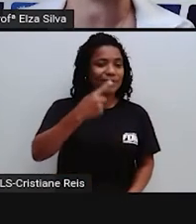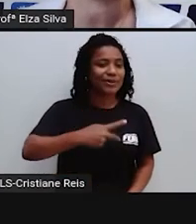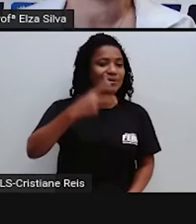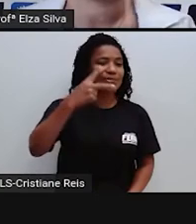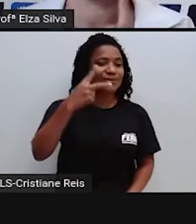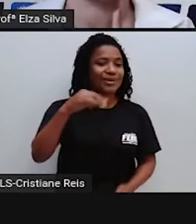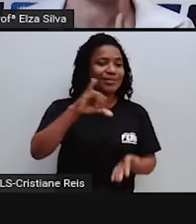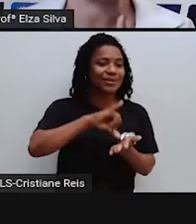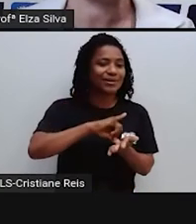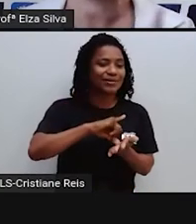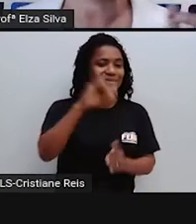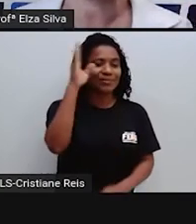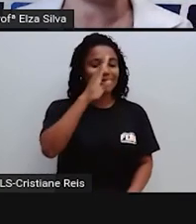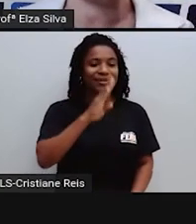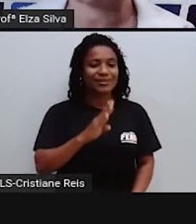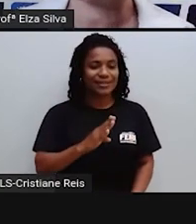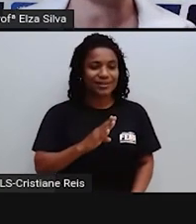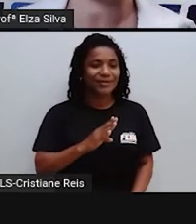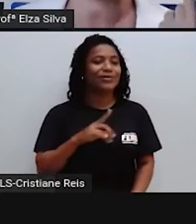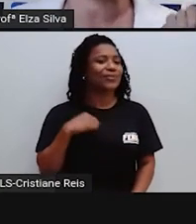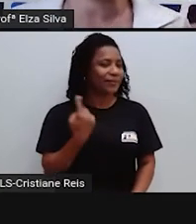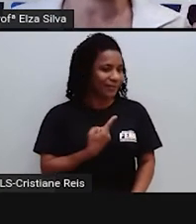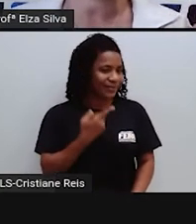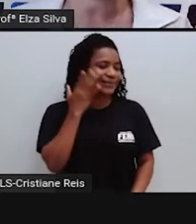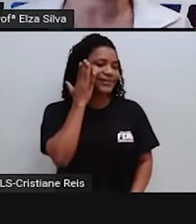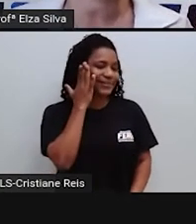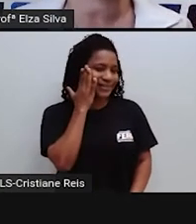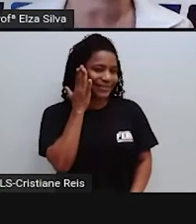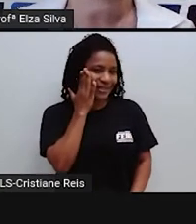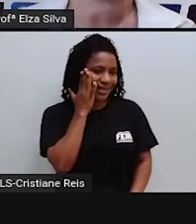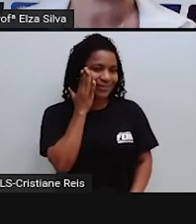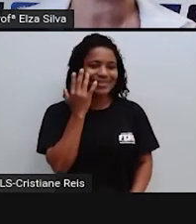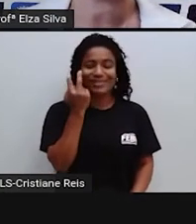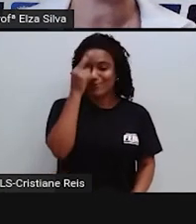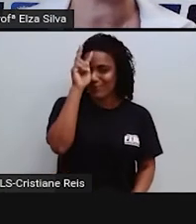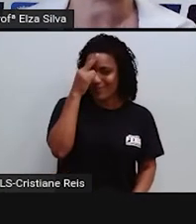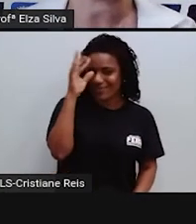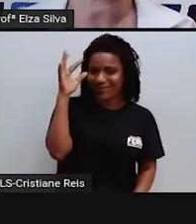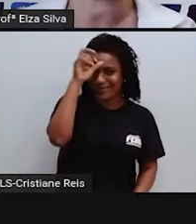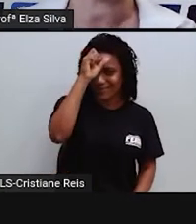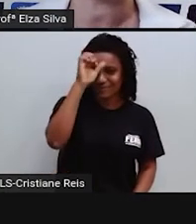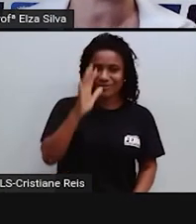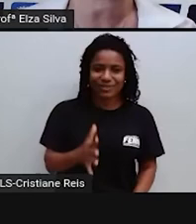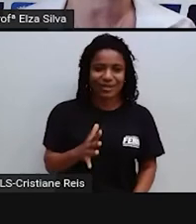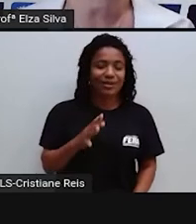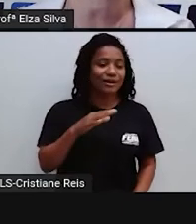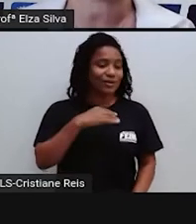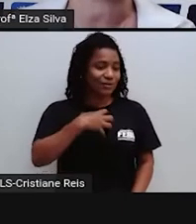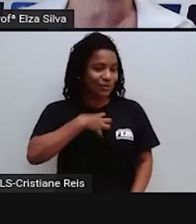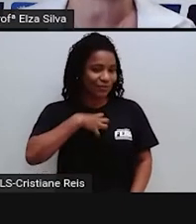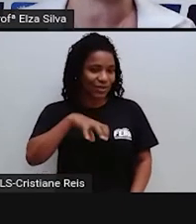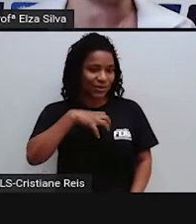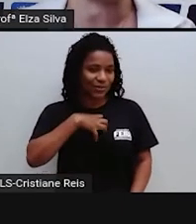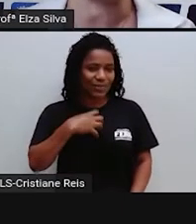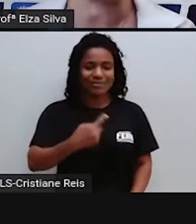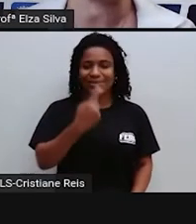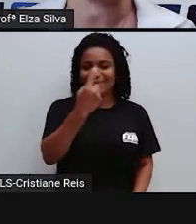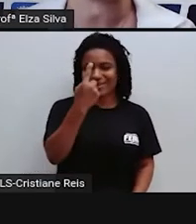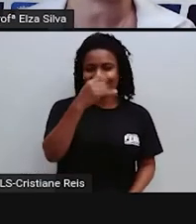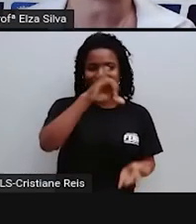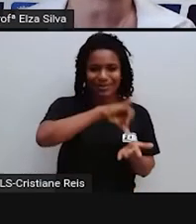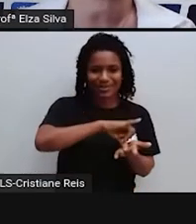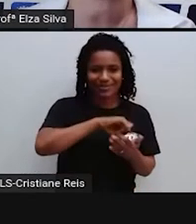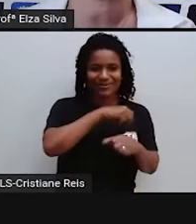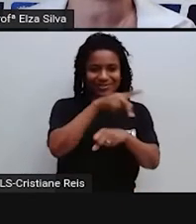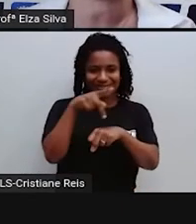país Nós vimos E sabemos Que aprendemos Na aula de história Que foi A primeira capital Do país